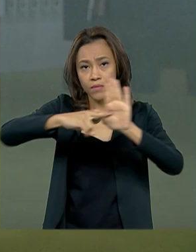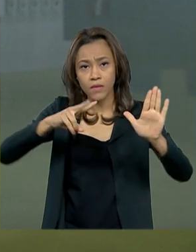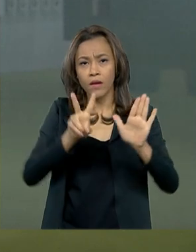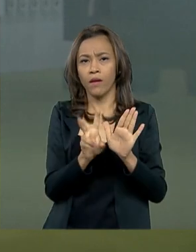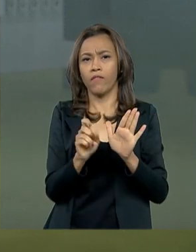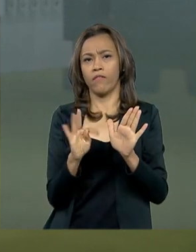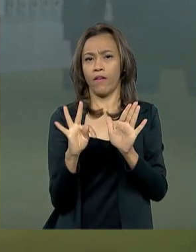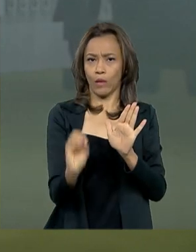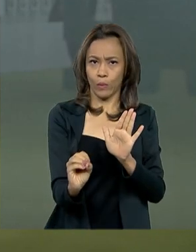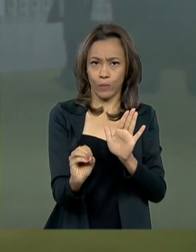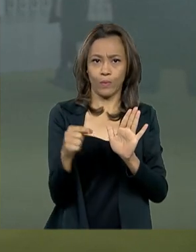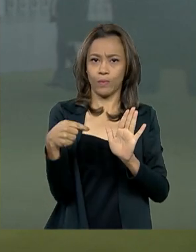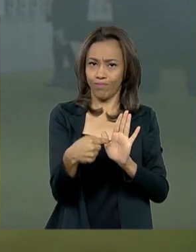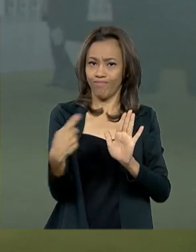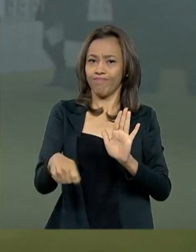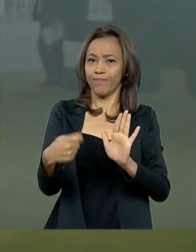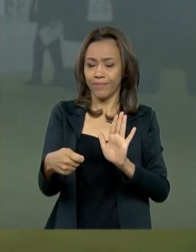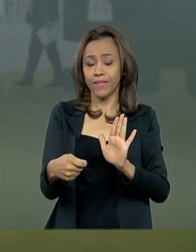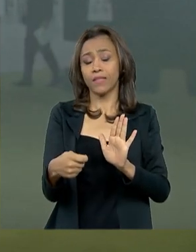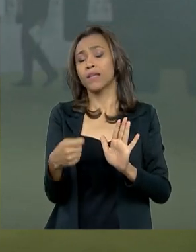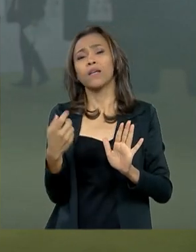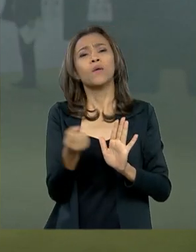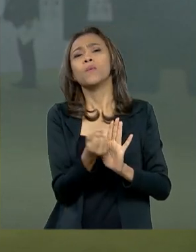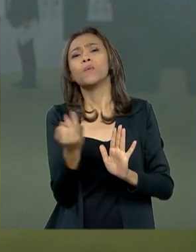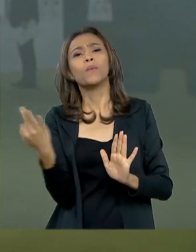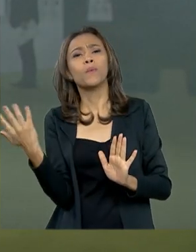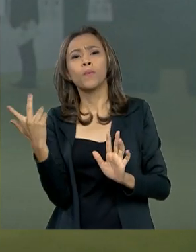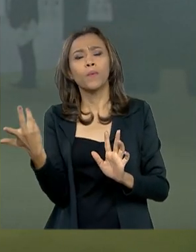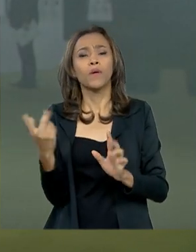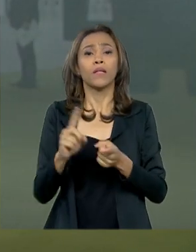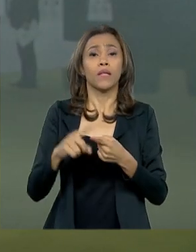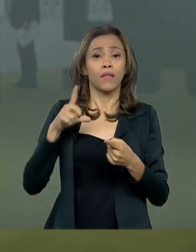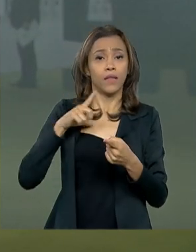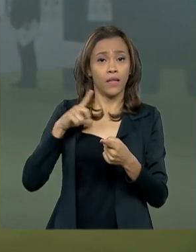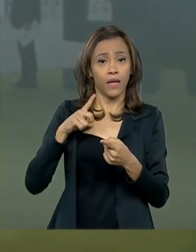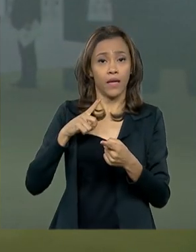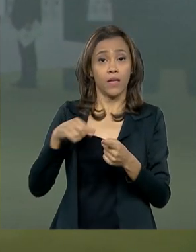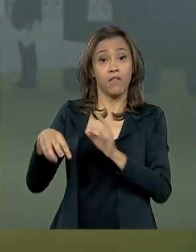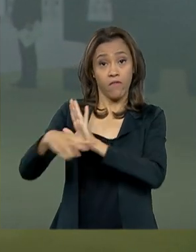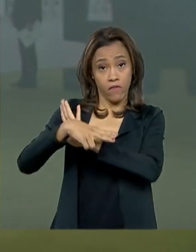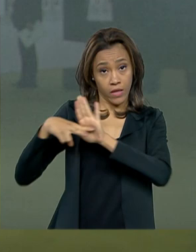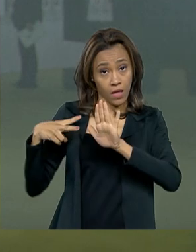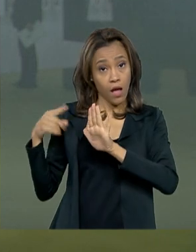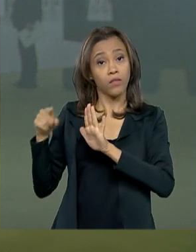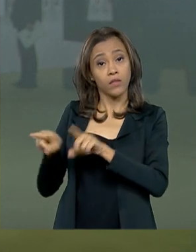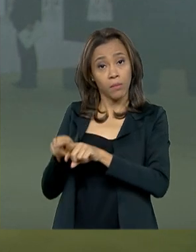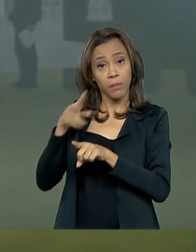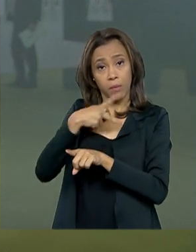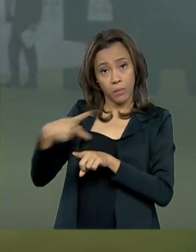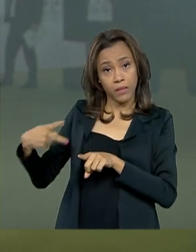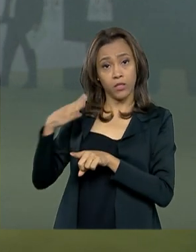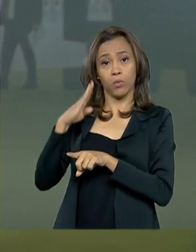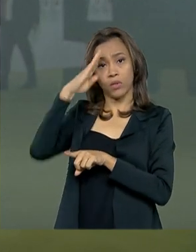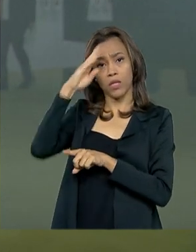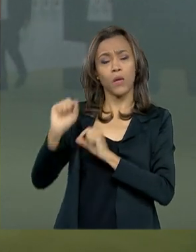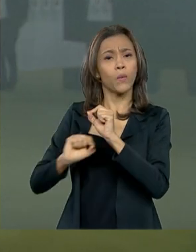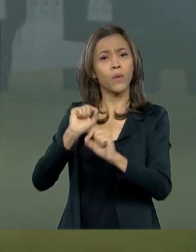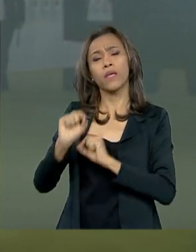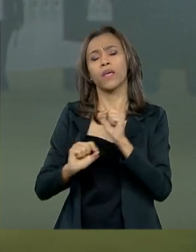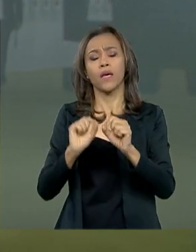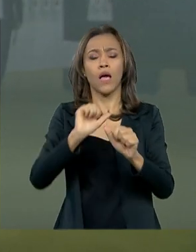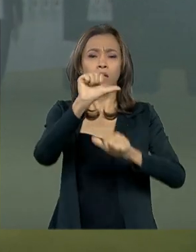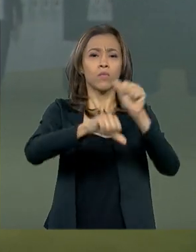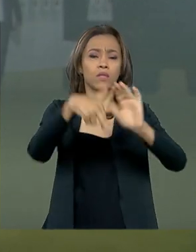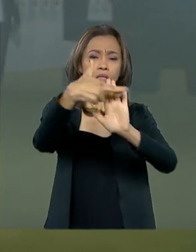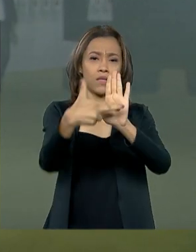trancam a pauta do Congresso Nacional. Entre eles estão dispositivos vetados pelo presidente Jair Bolsonaro, a reforma eleitoral